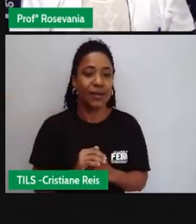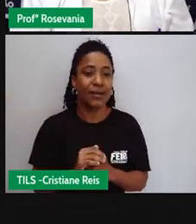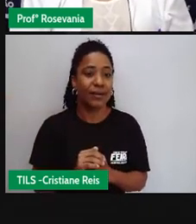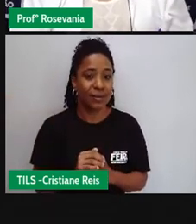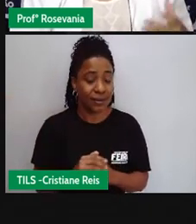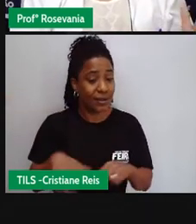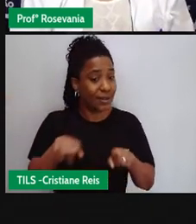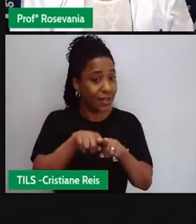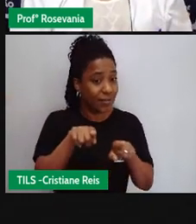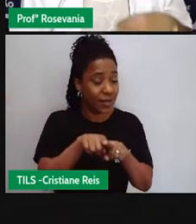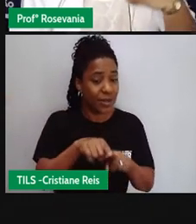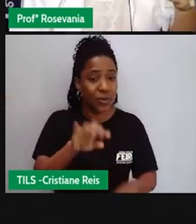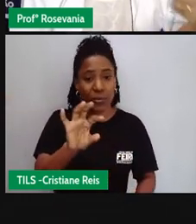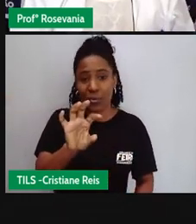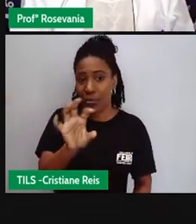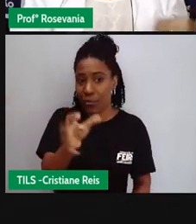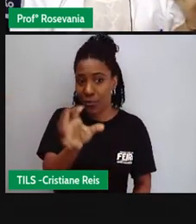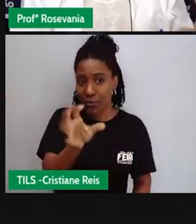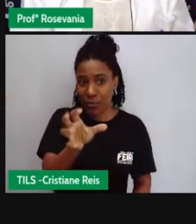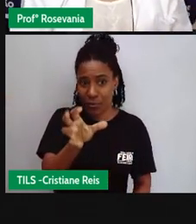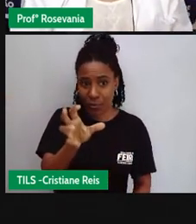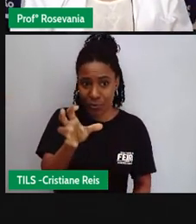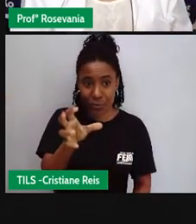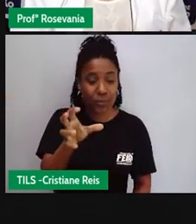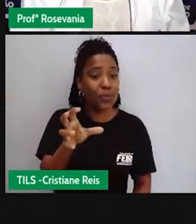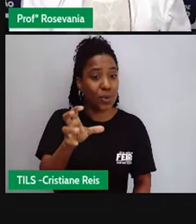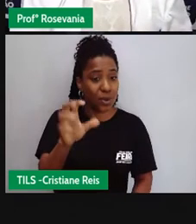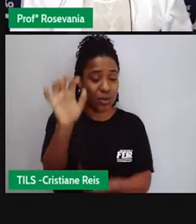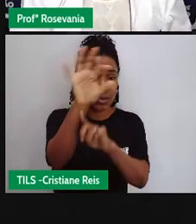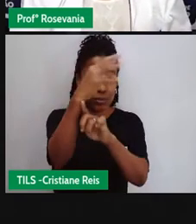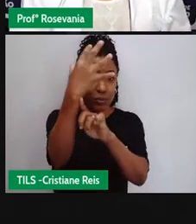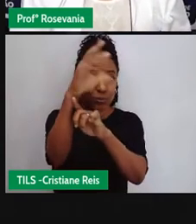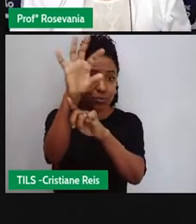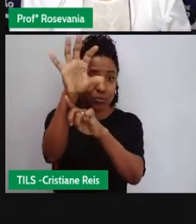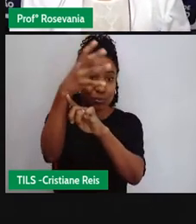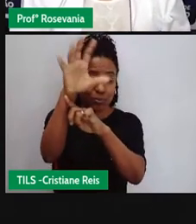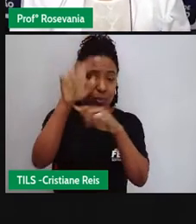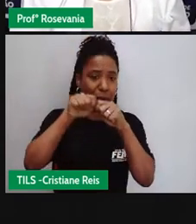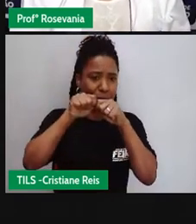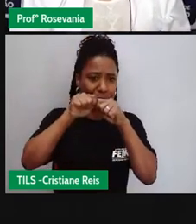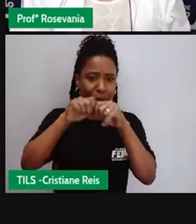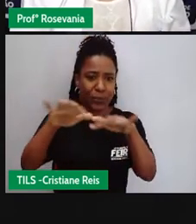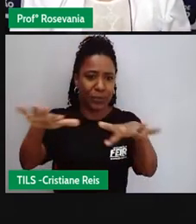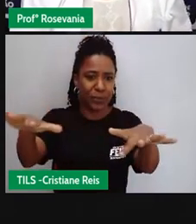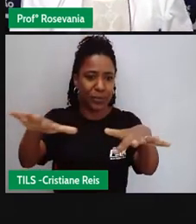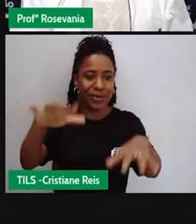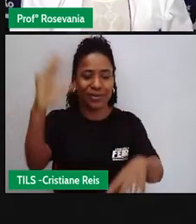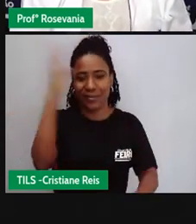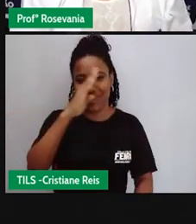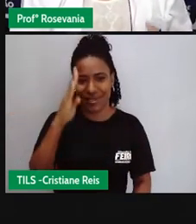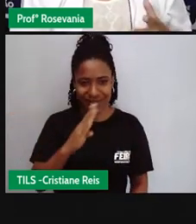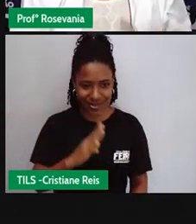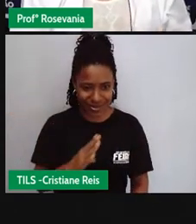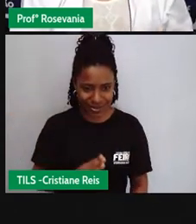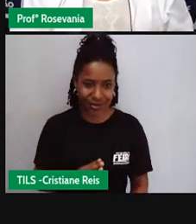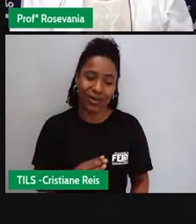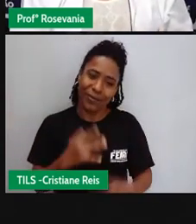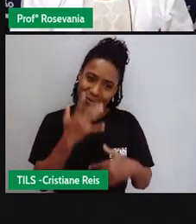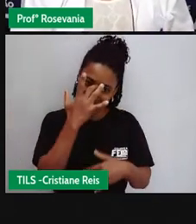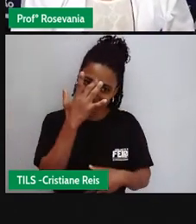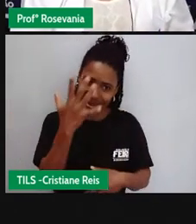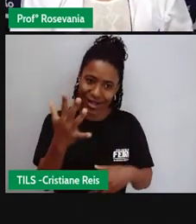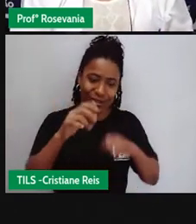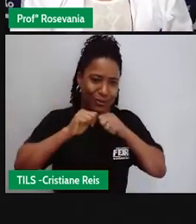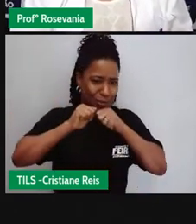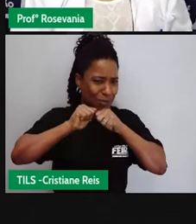as ondas do rádio chegavam em vários cantos do país consequentemente democratizavam mais a